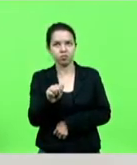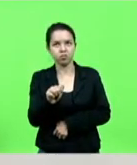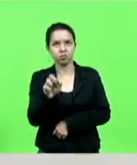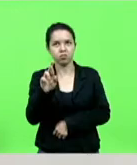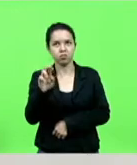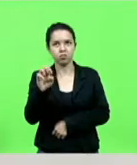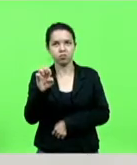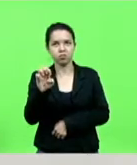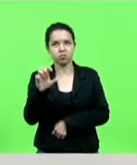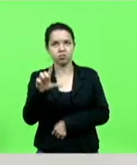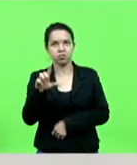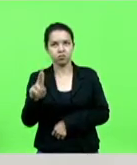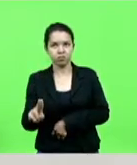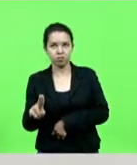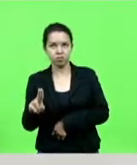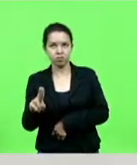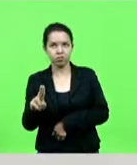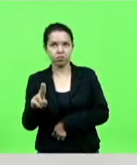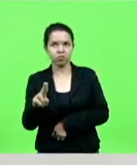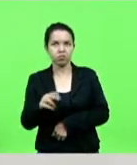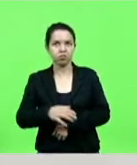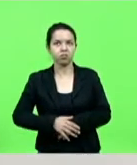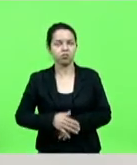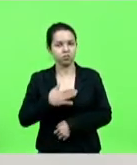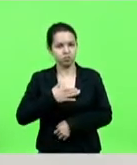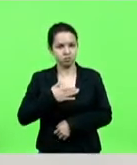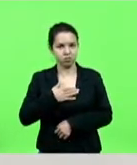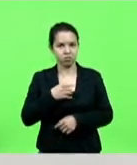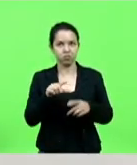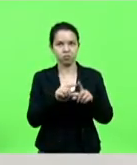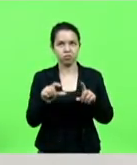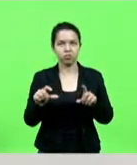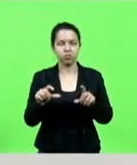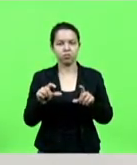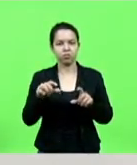tem o mesmo sobrenome que eu, o meu sobrenome não é a mim, o meu sobrenome é Relu,